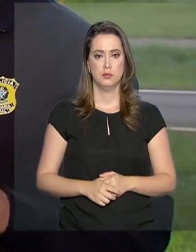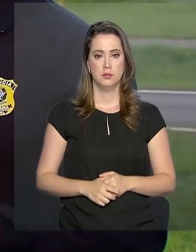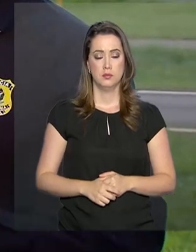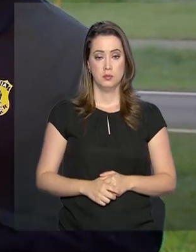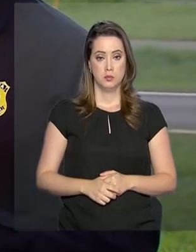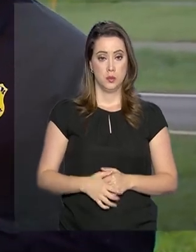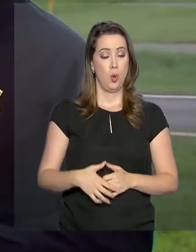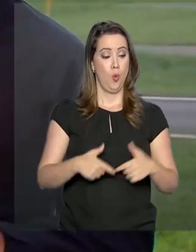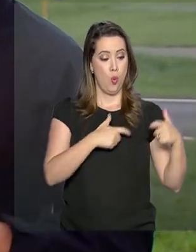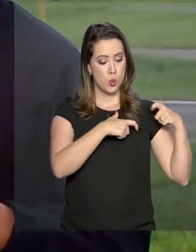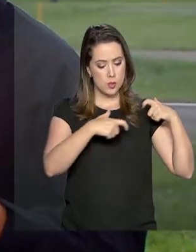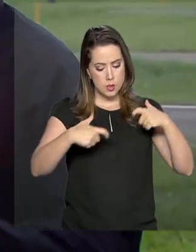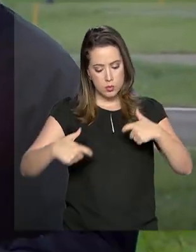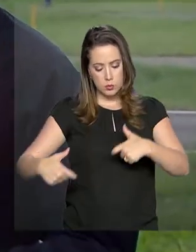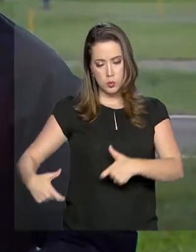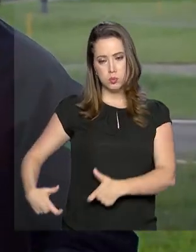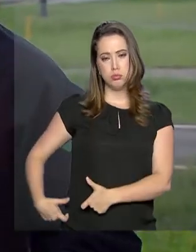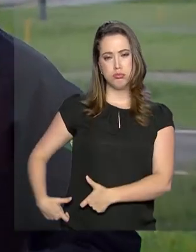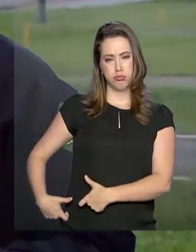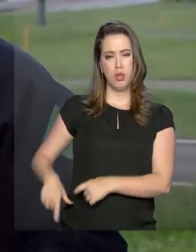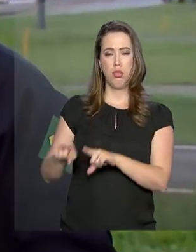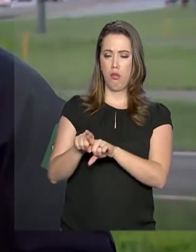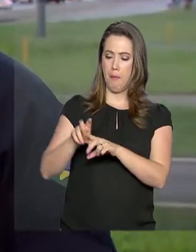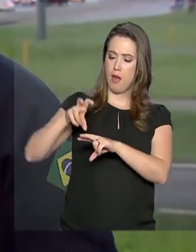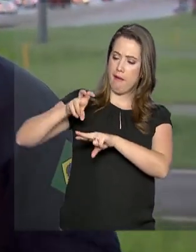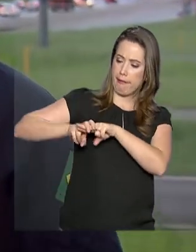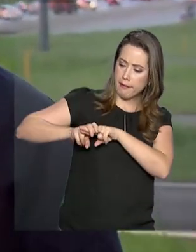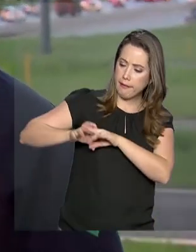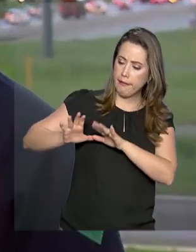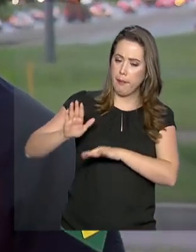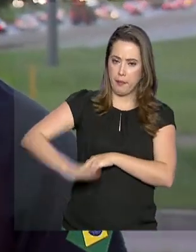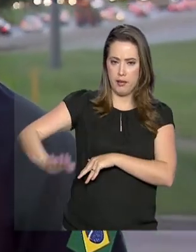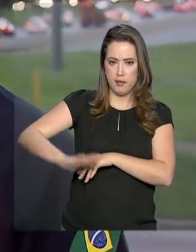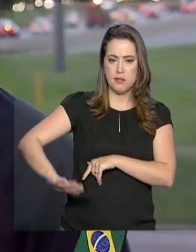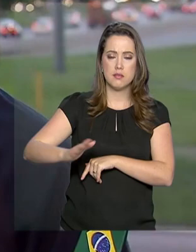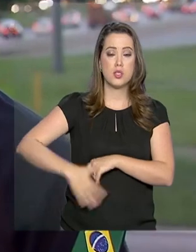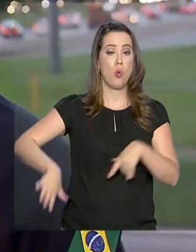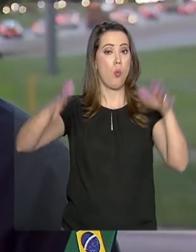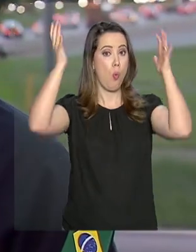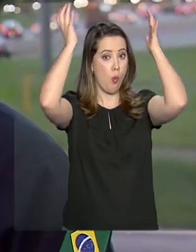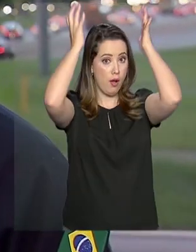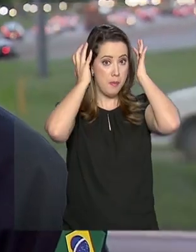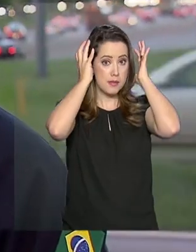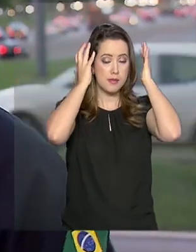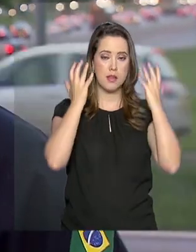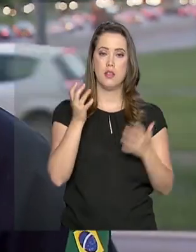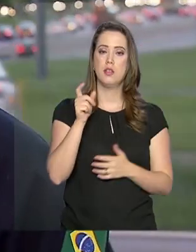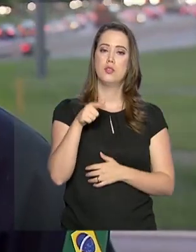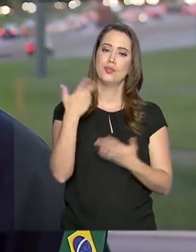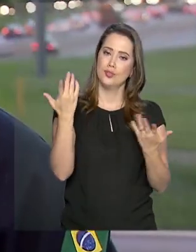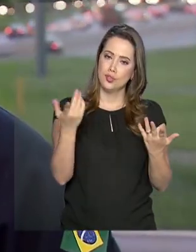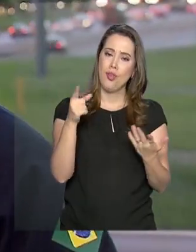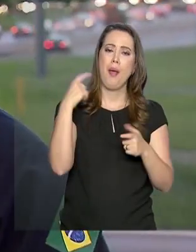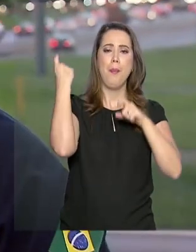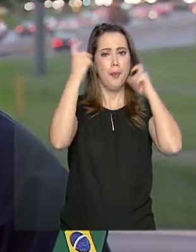O cinto de segurança, assim como o uso da cadeirinha, do capacete, ele é preocupante porque essas condutas, deixar de usar o cinto, deixar de usar a